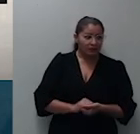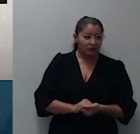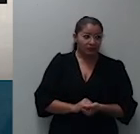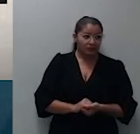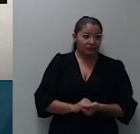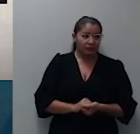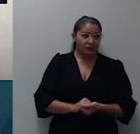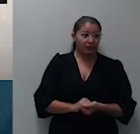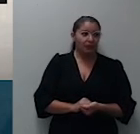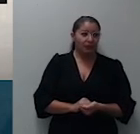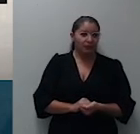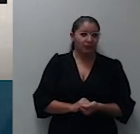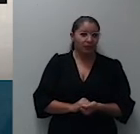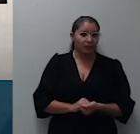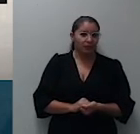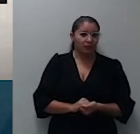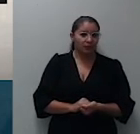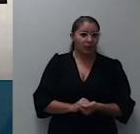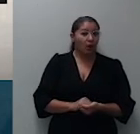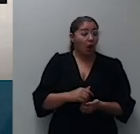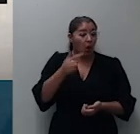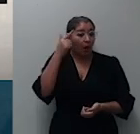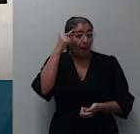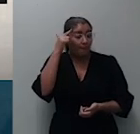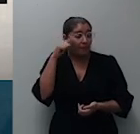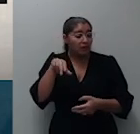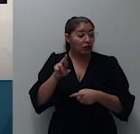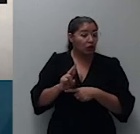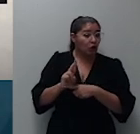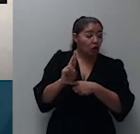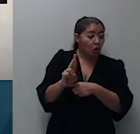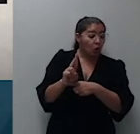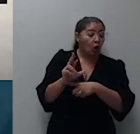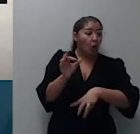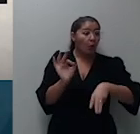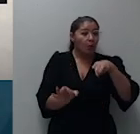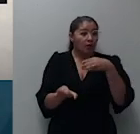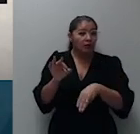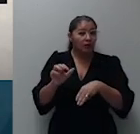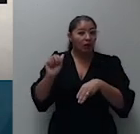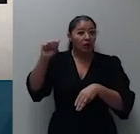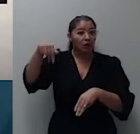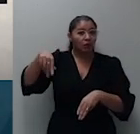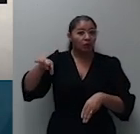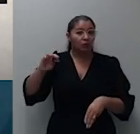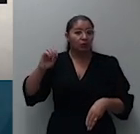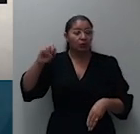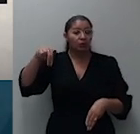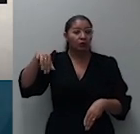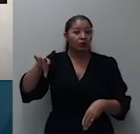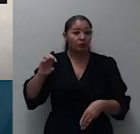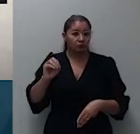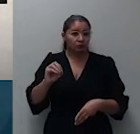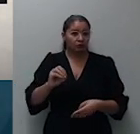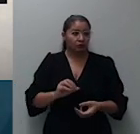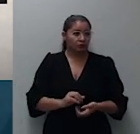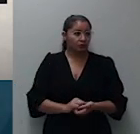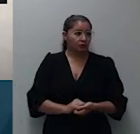eu penso que o relator é o ministro Antônio Carlos é voto vista de vossa excelência é